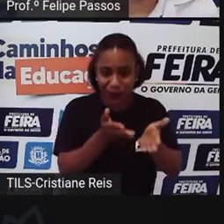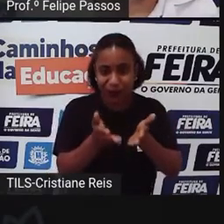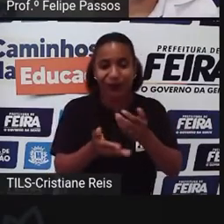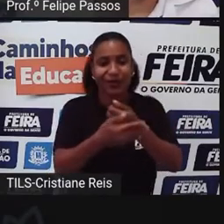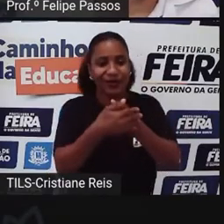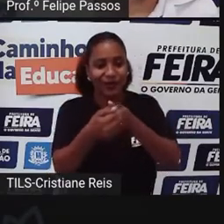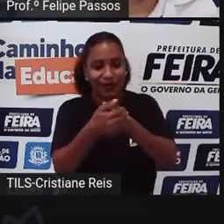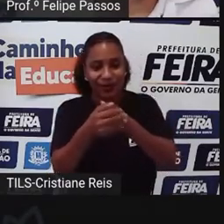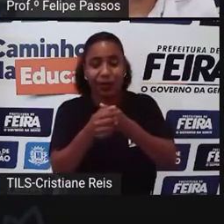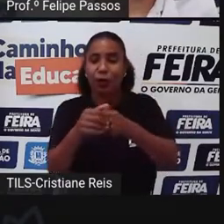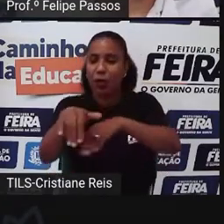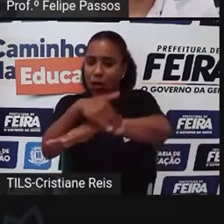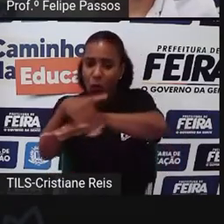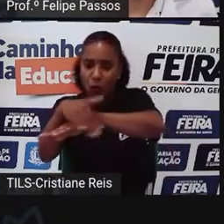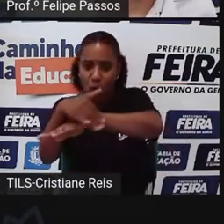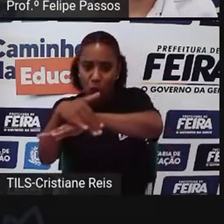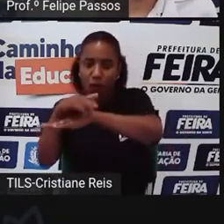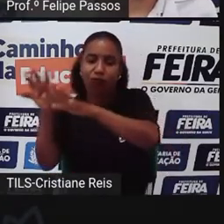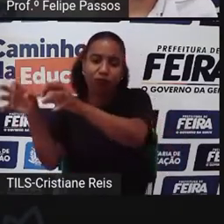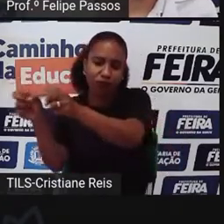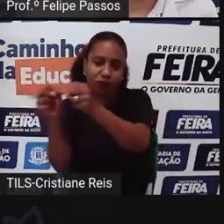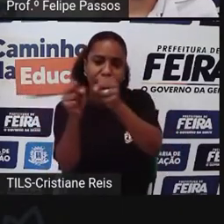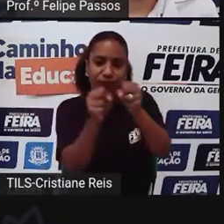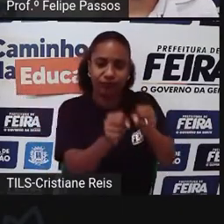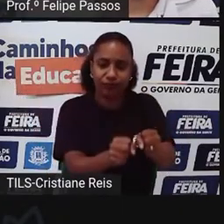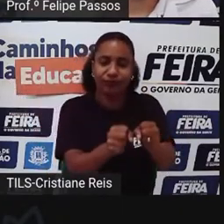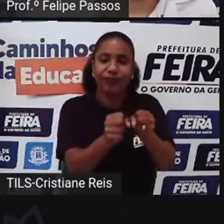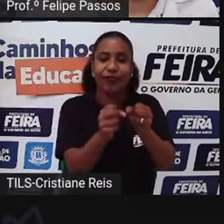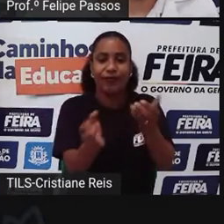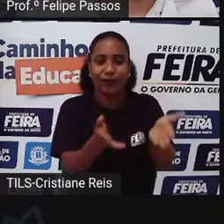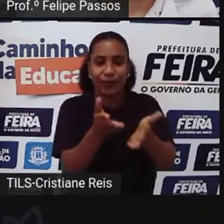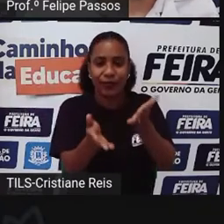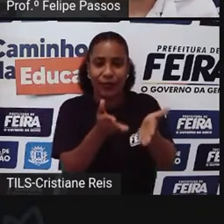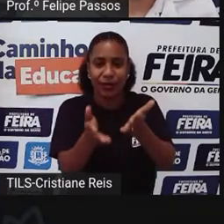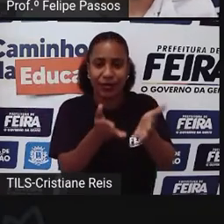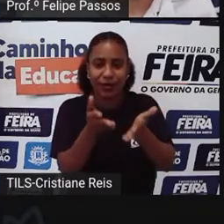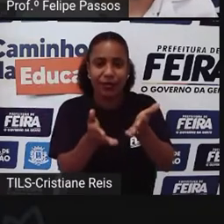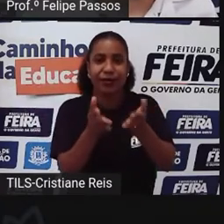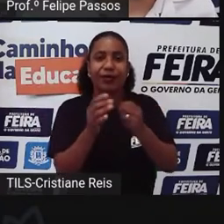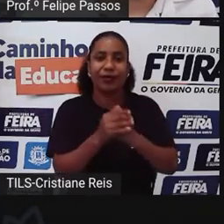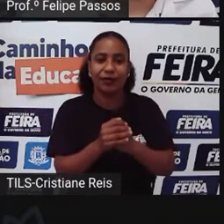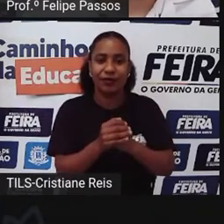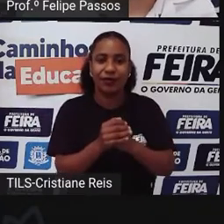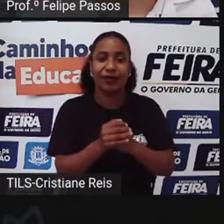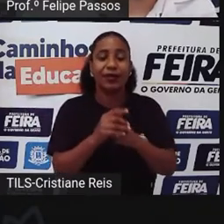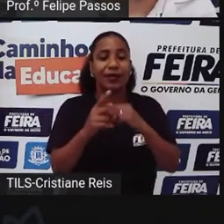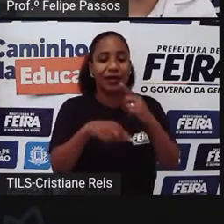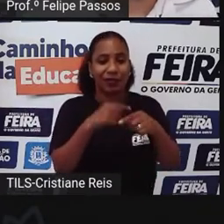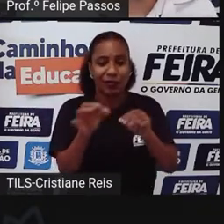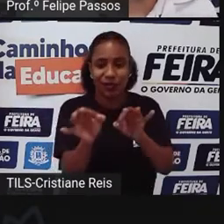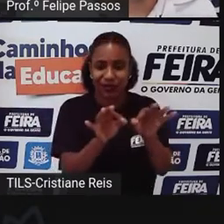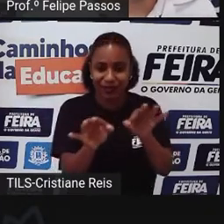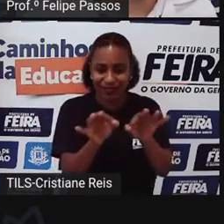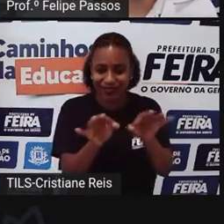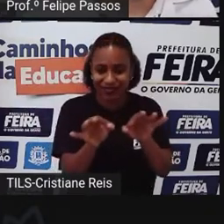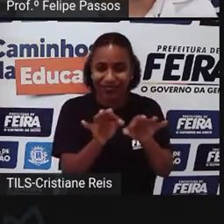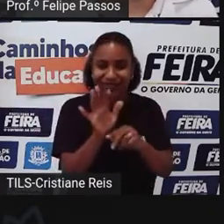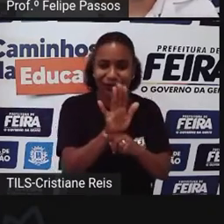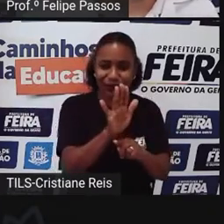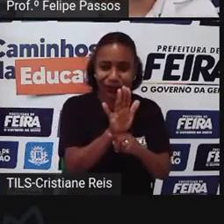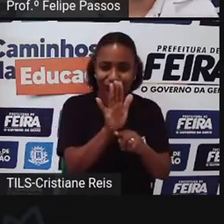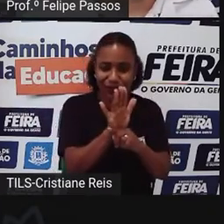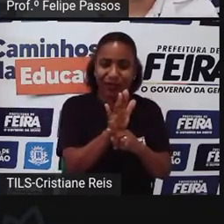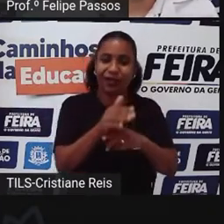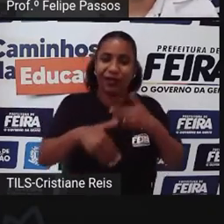condições Disso Às vezes O espaço Não permite Tratar esse animal E colocar Para adoção Só que Na